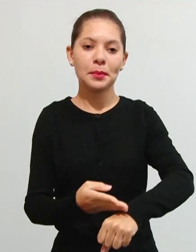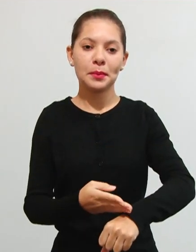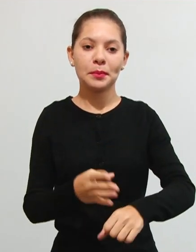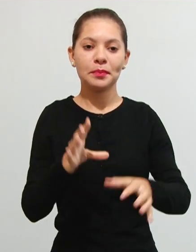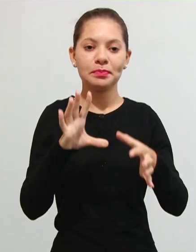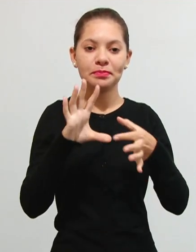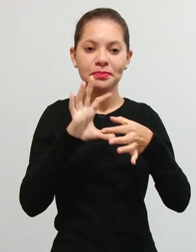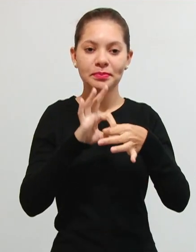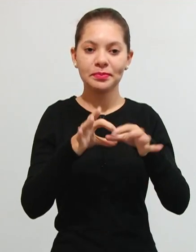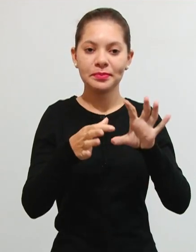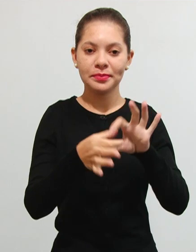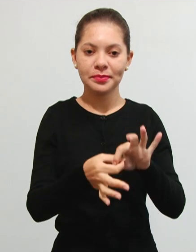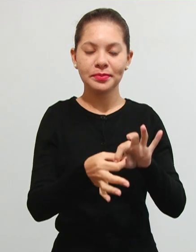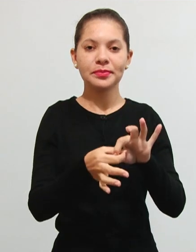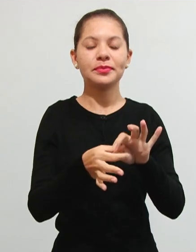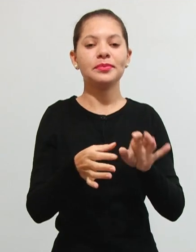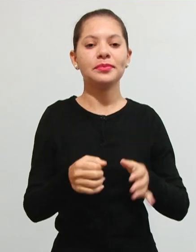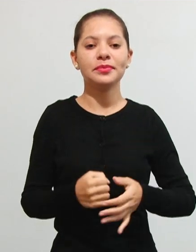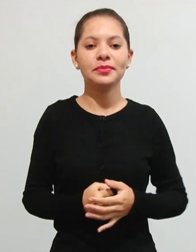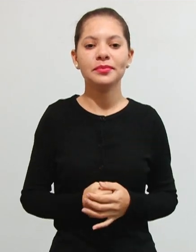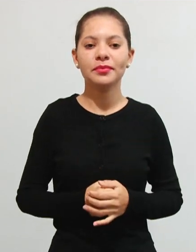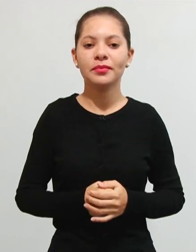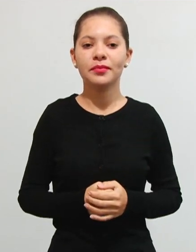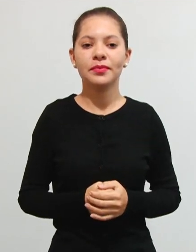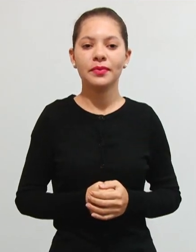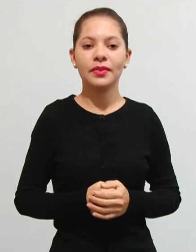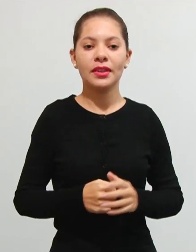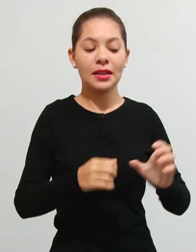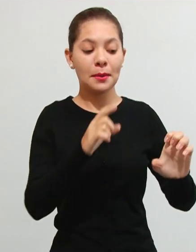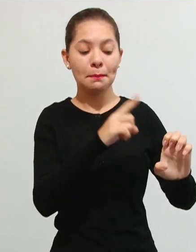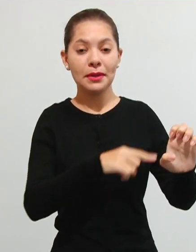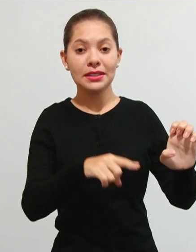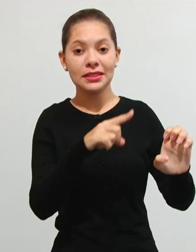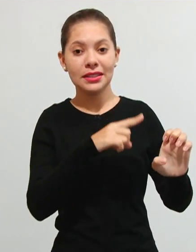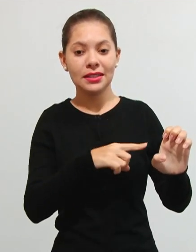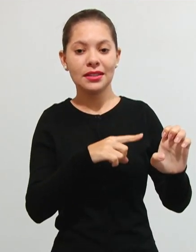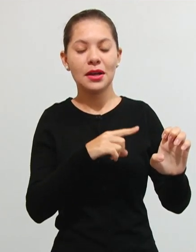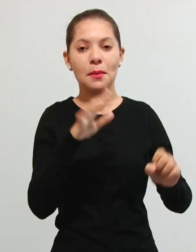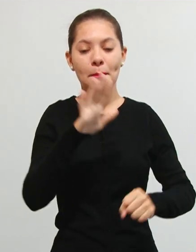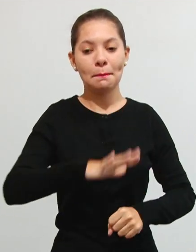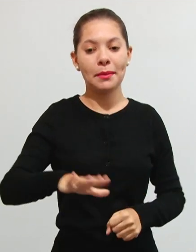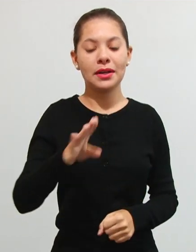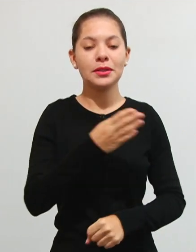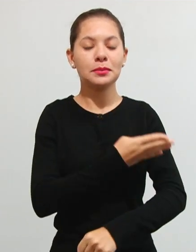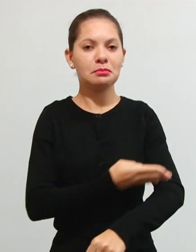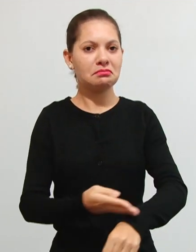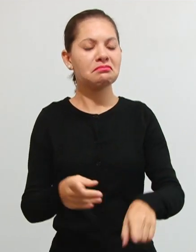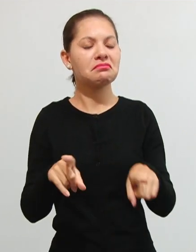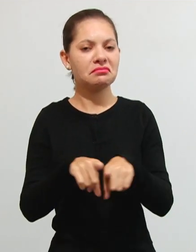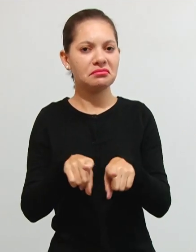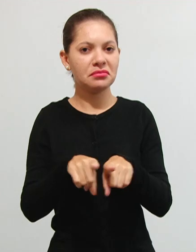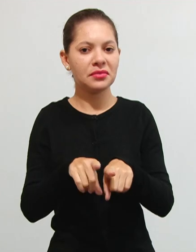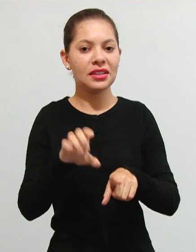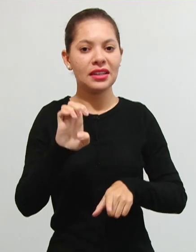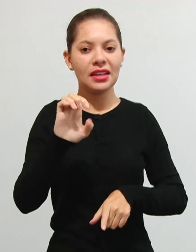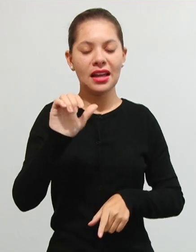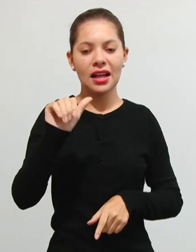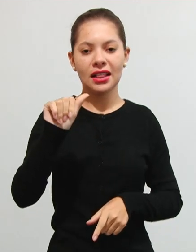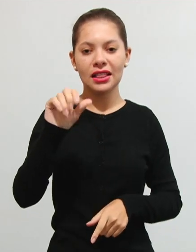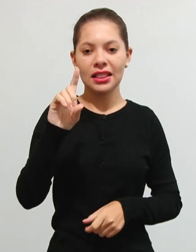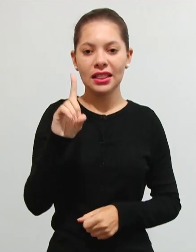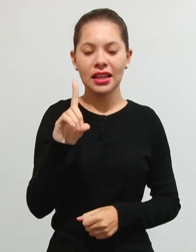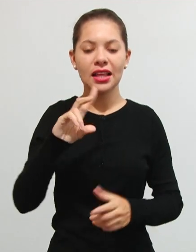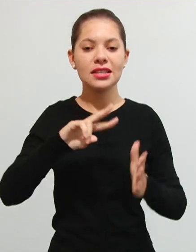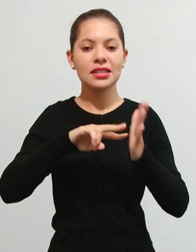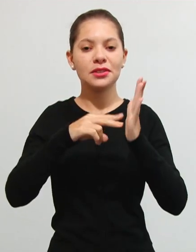figura geométrica com traços interligados por ponto e à minha esquerda temos aqui uma parede branca também, com as iniciais EAD, que